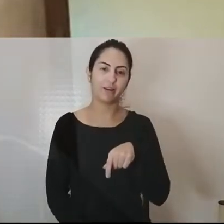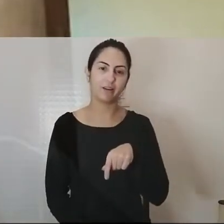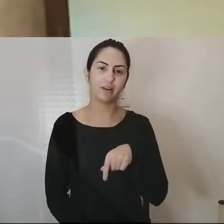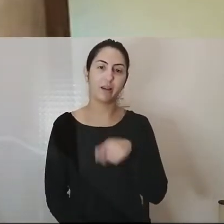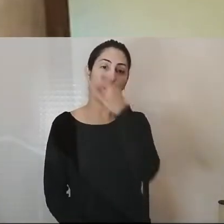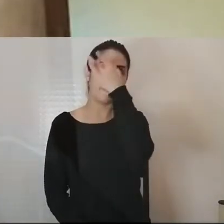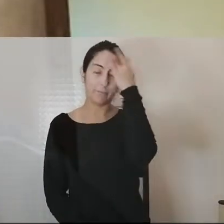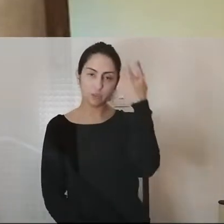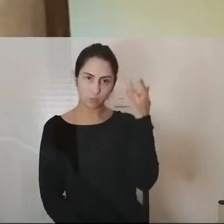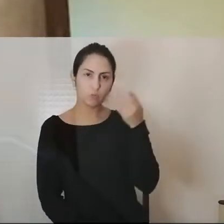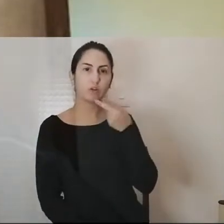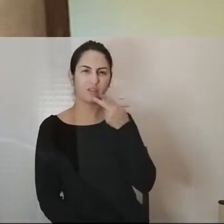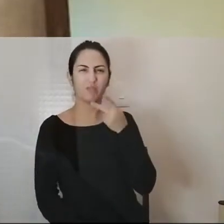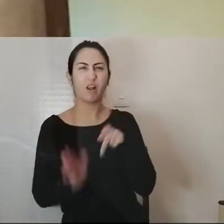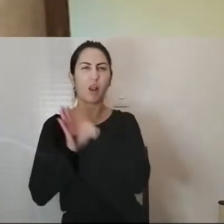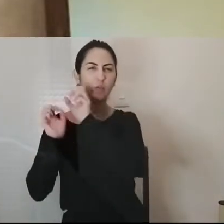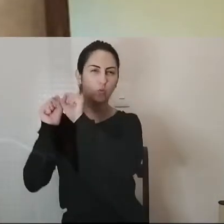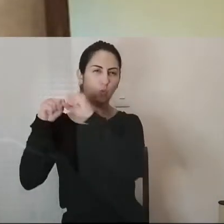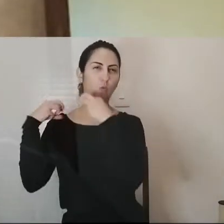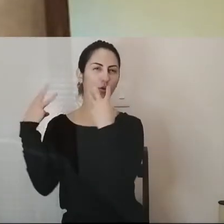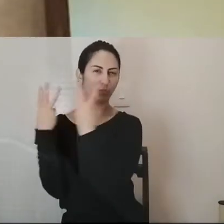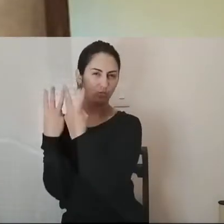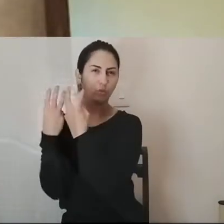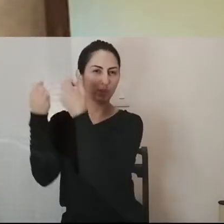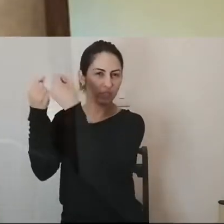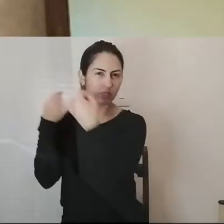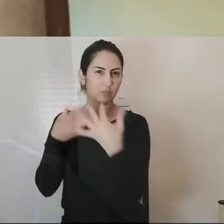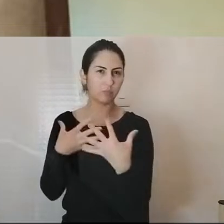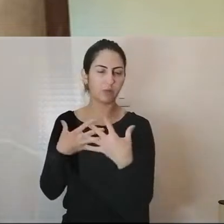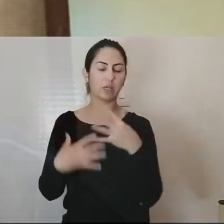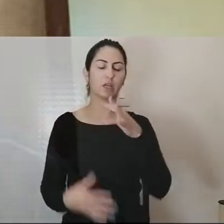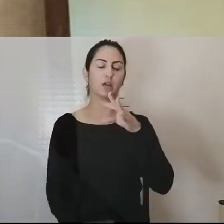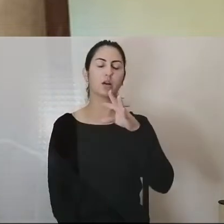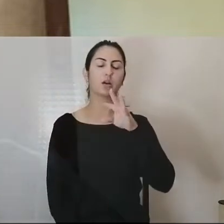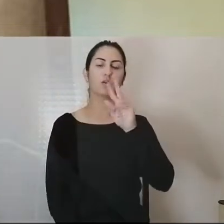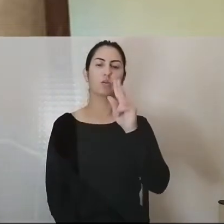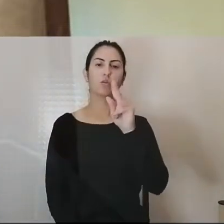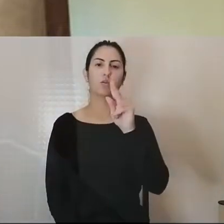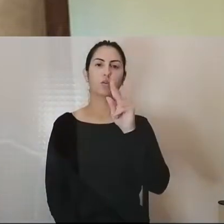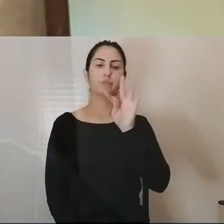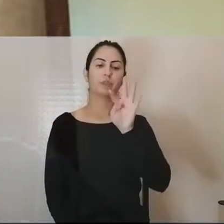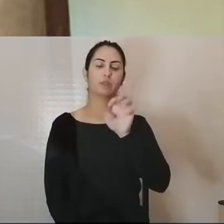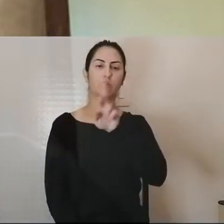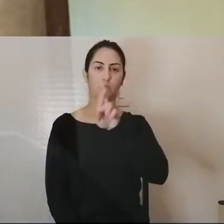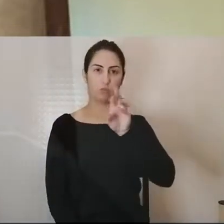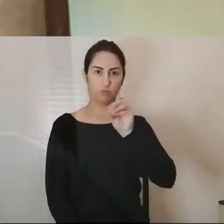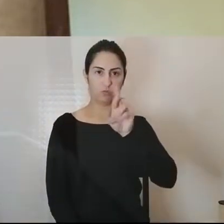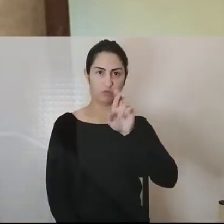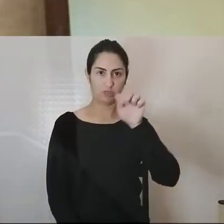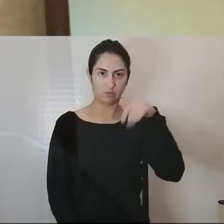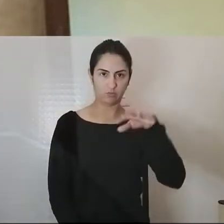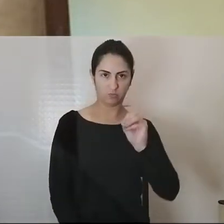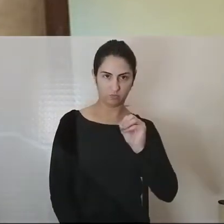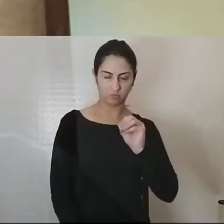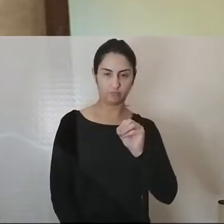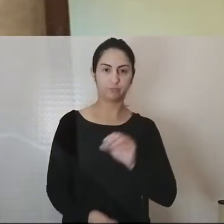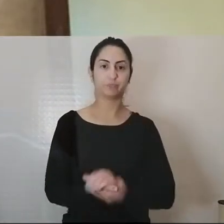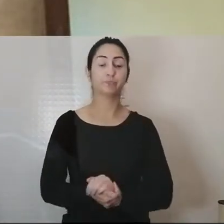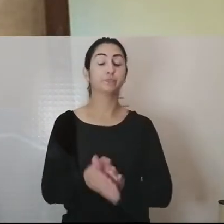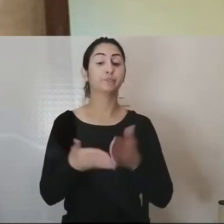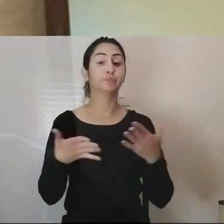neste workshop que participei sobre o terrorismo na OEM em dezembro de 2021. Na